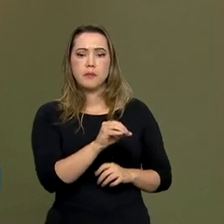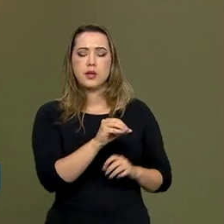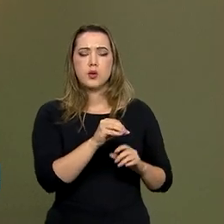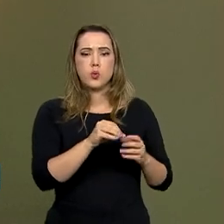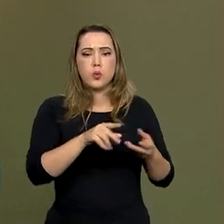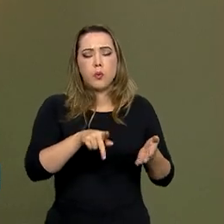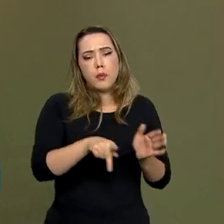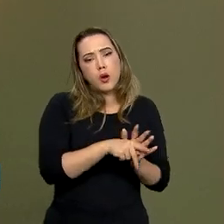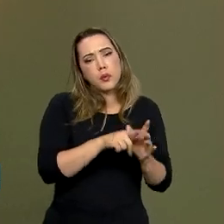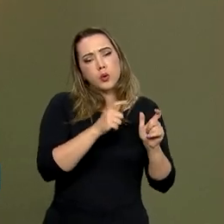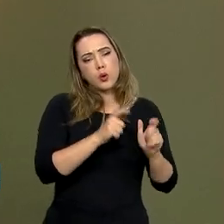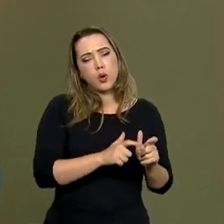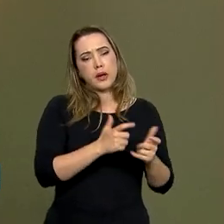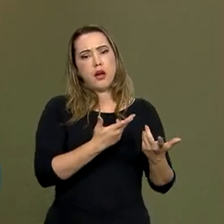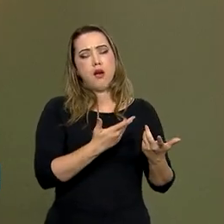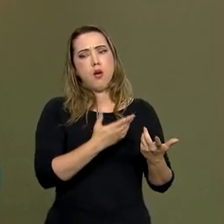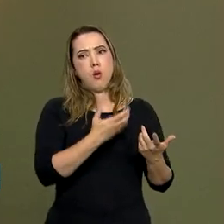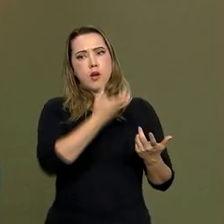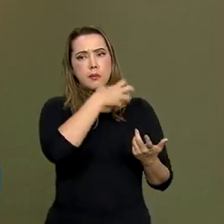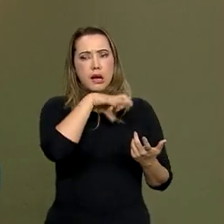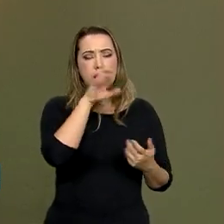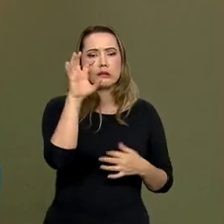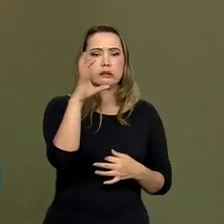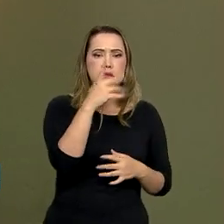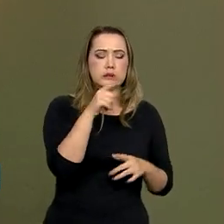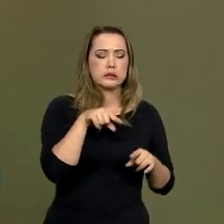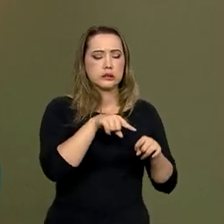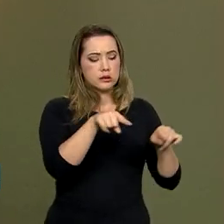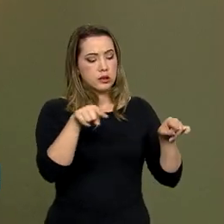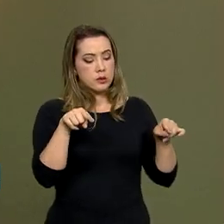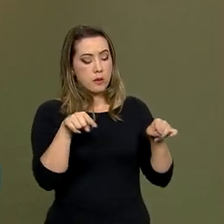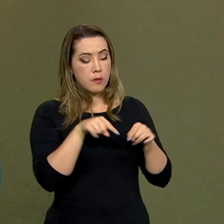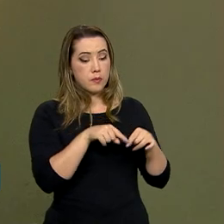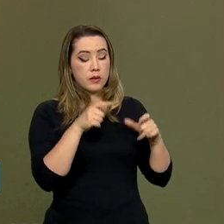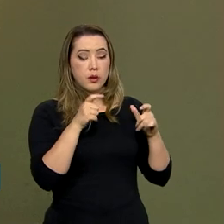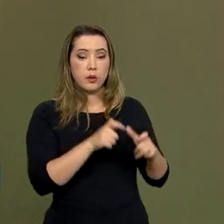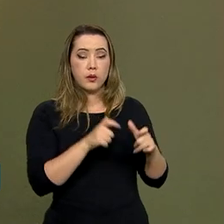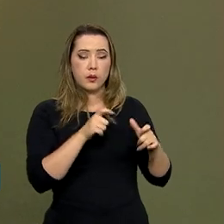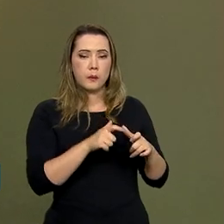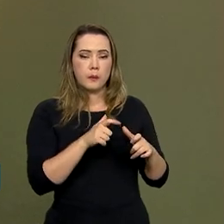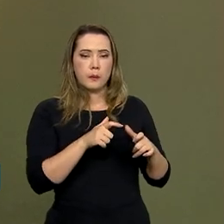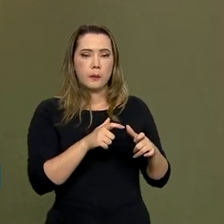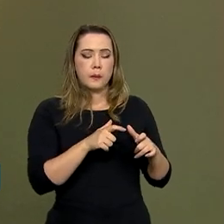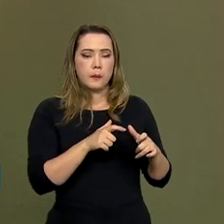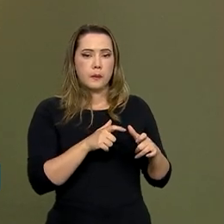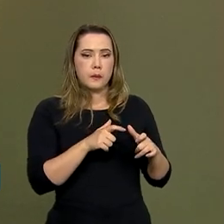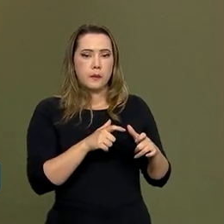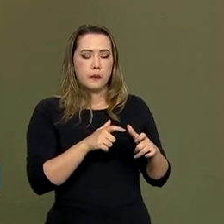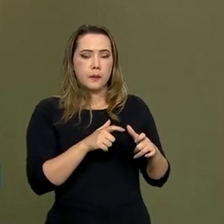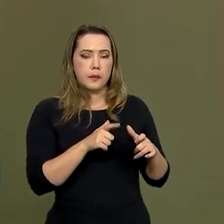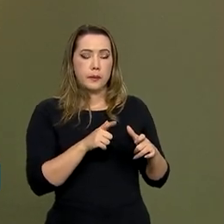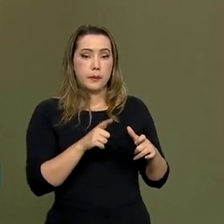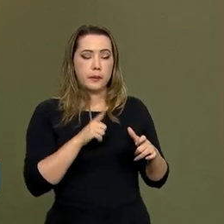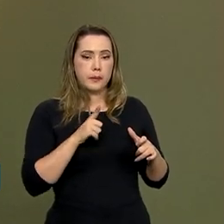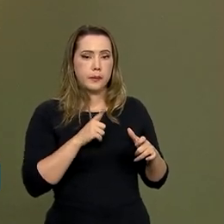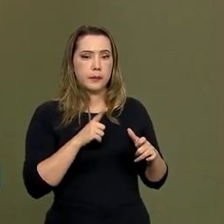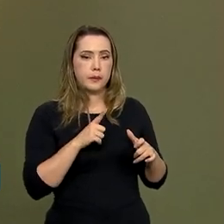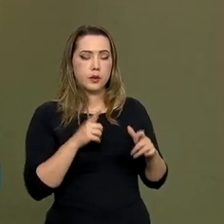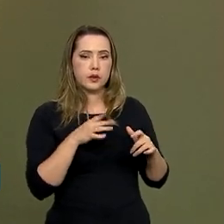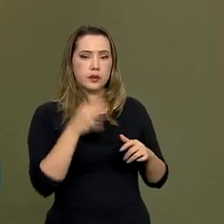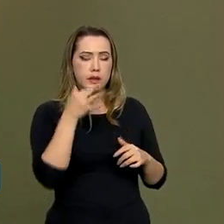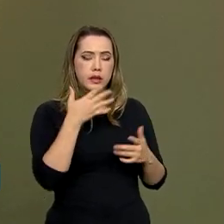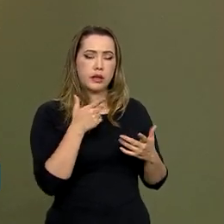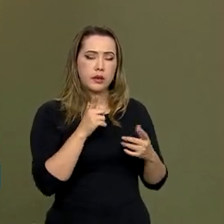ecossistema, ele é uma porção, uma representação daquilo, e são áreas em que há a presença, e é